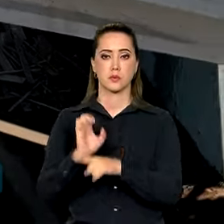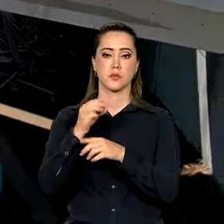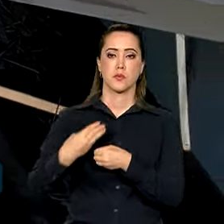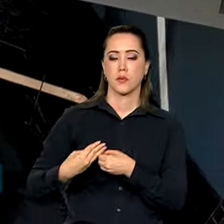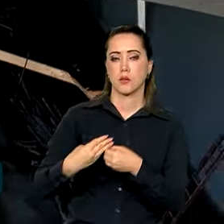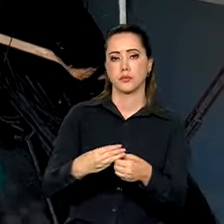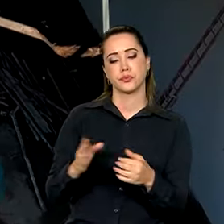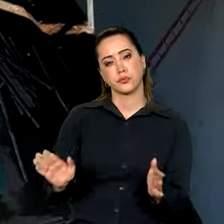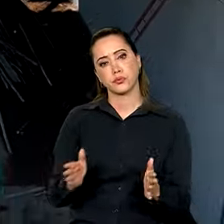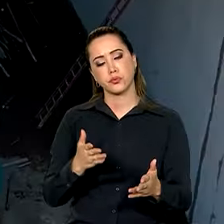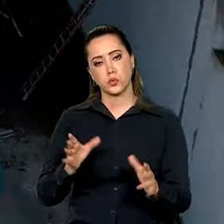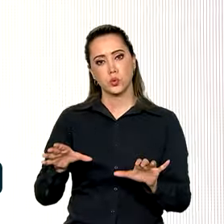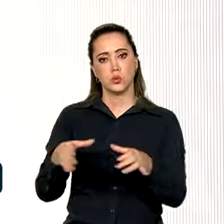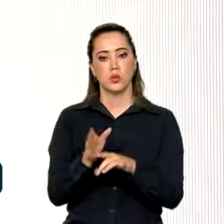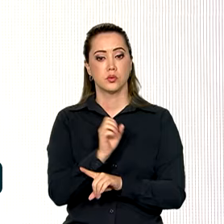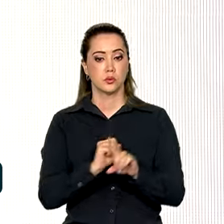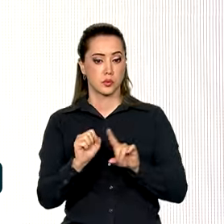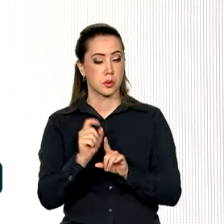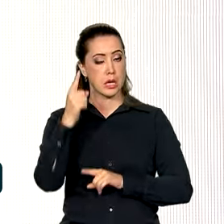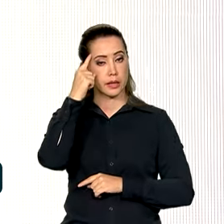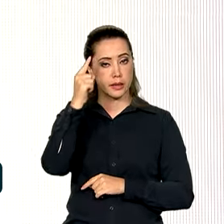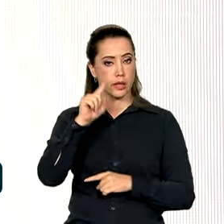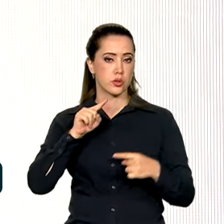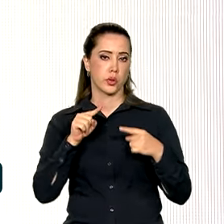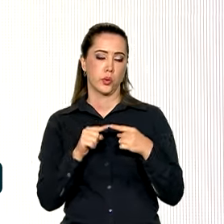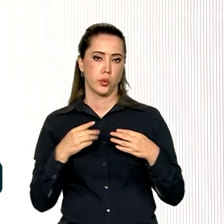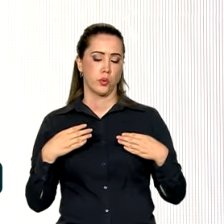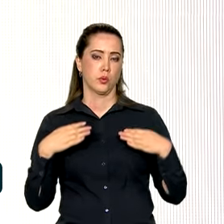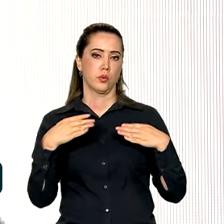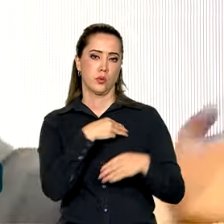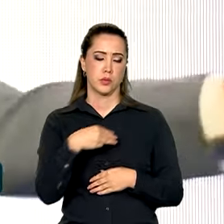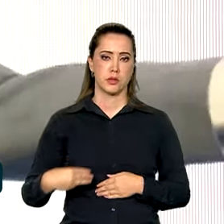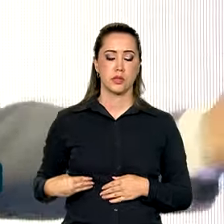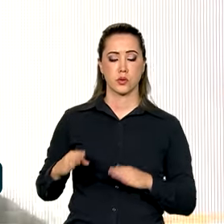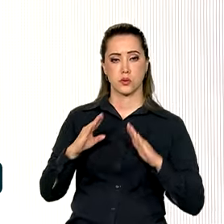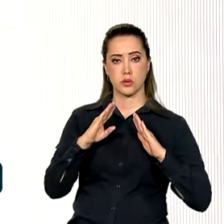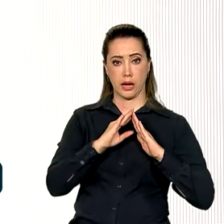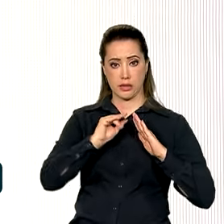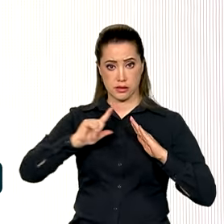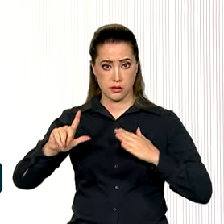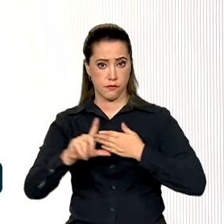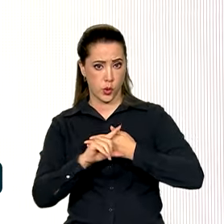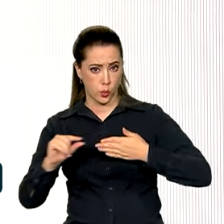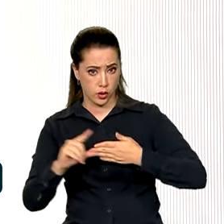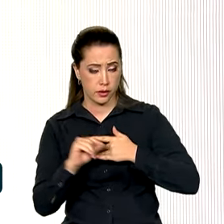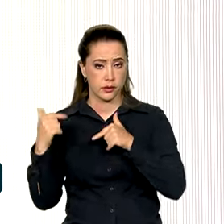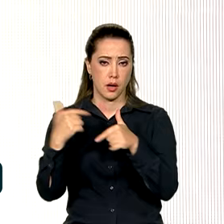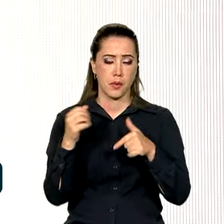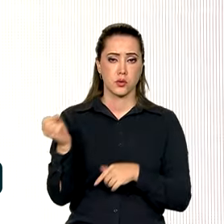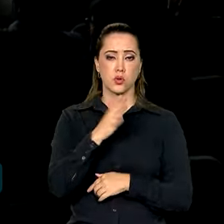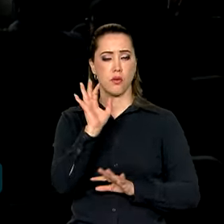municípios e movimentos sociais. A ideia, segundo o ministro da Casa Civil, é adotar medidas inovadoras com